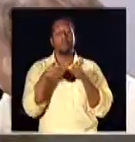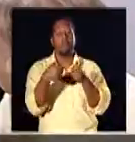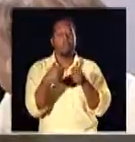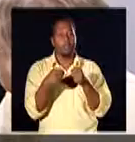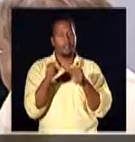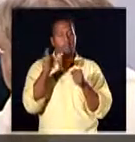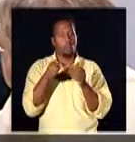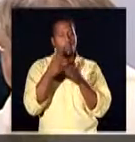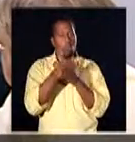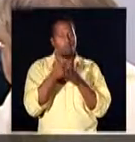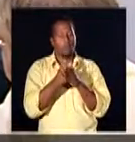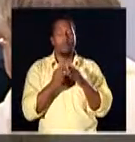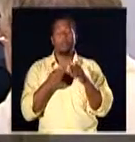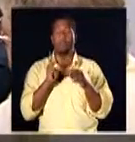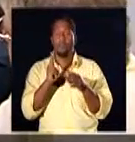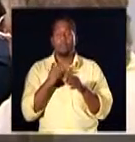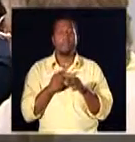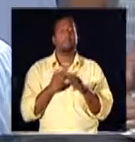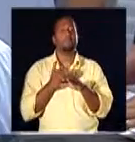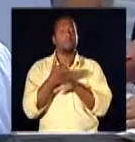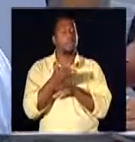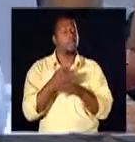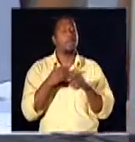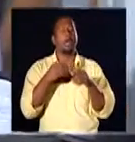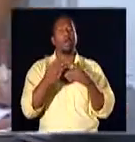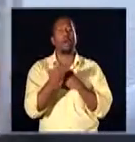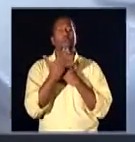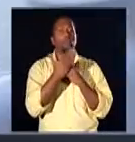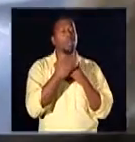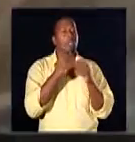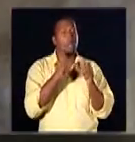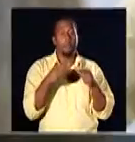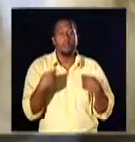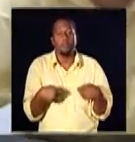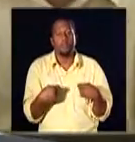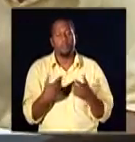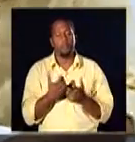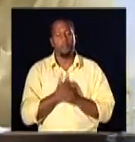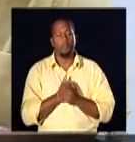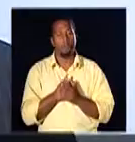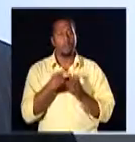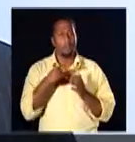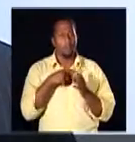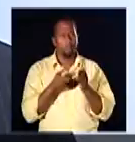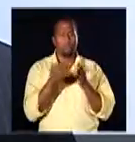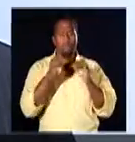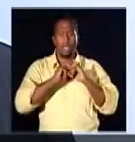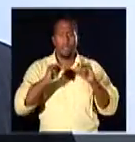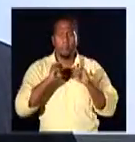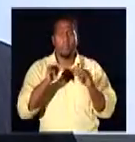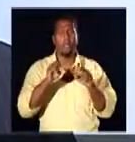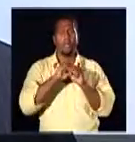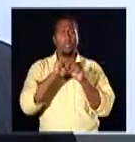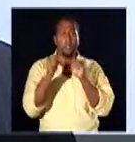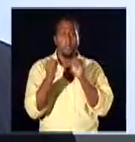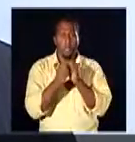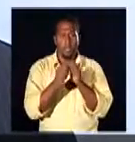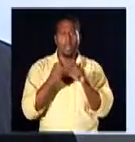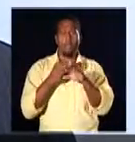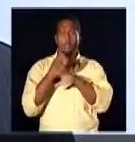que diz o Código de Defesa do Consumidor e procurar ajuda sempre que necessário. Nós temos folders,